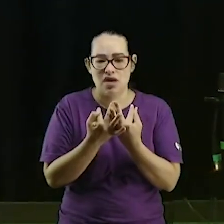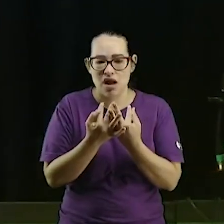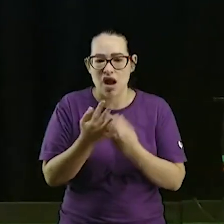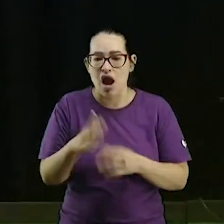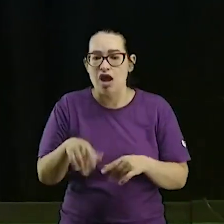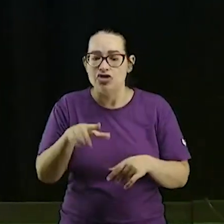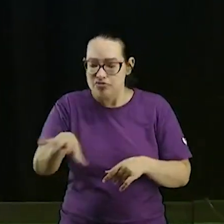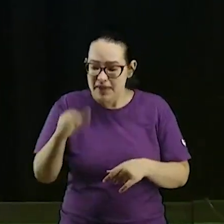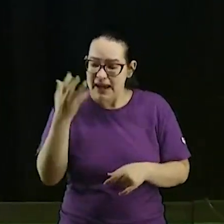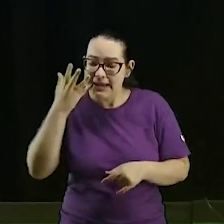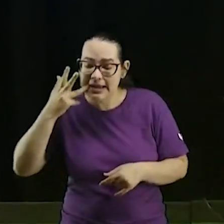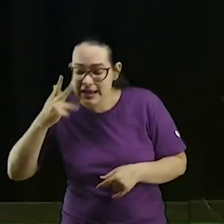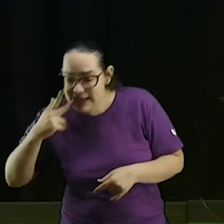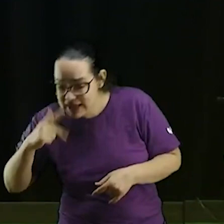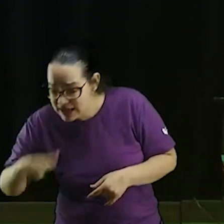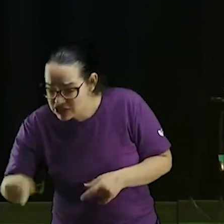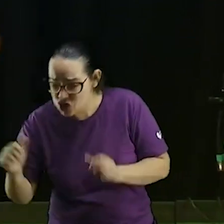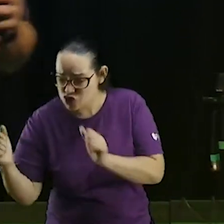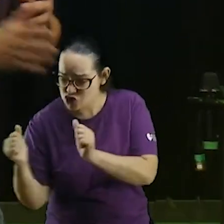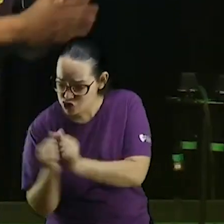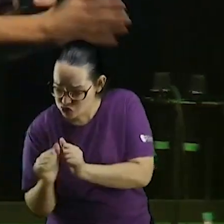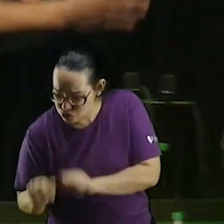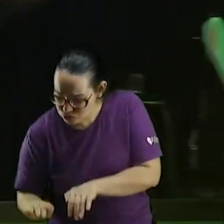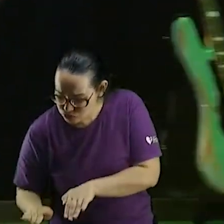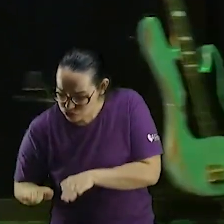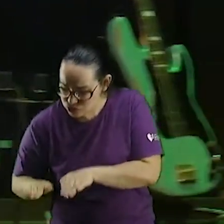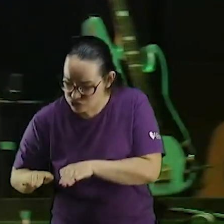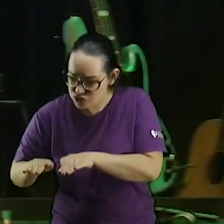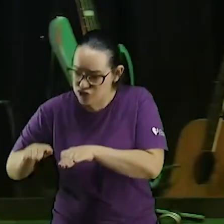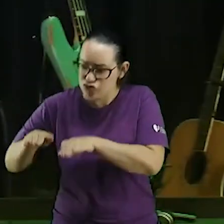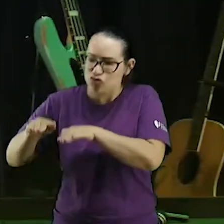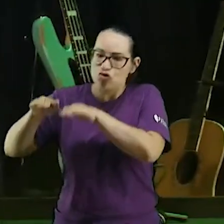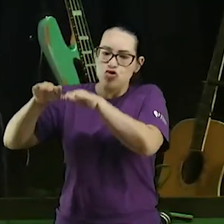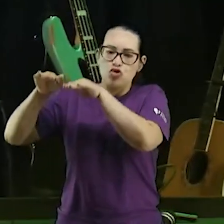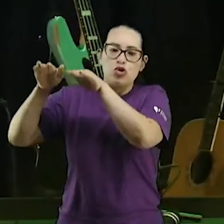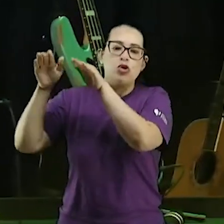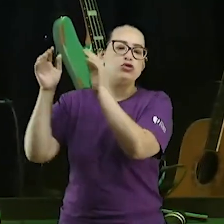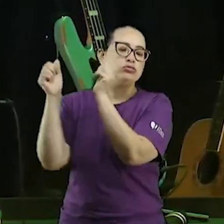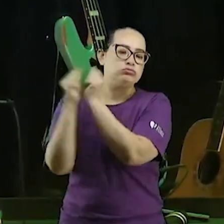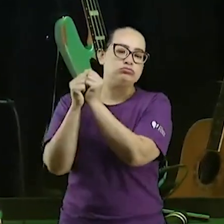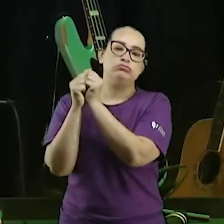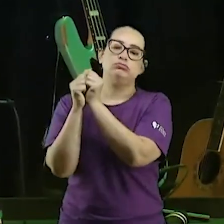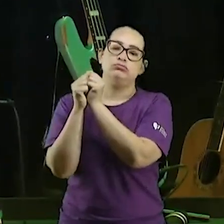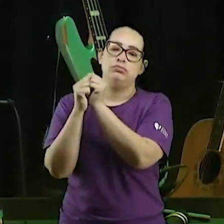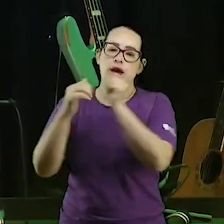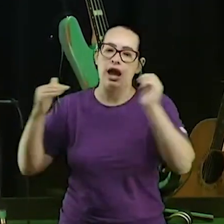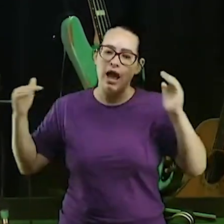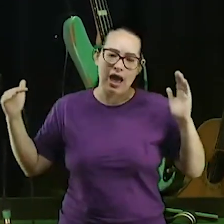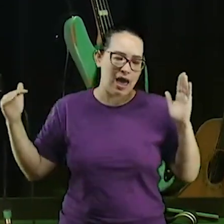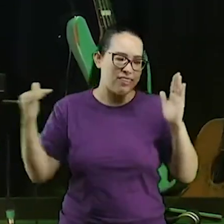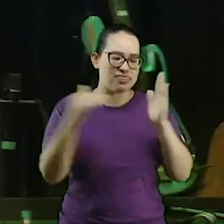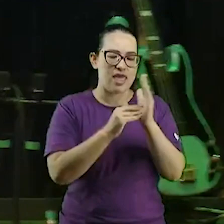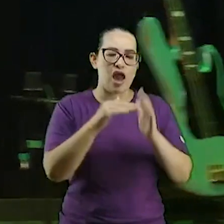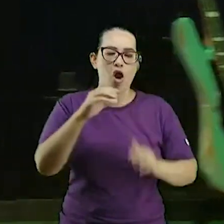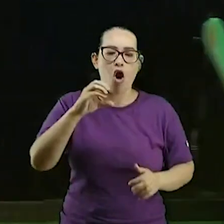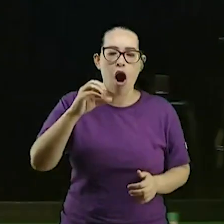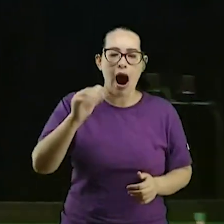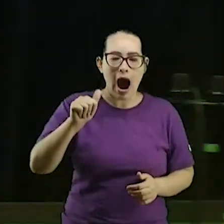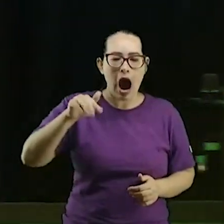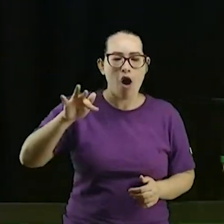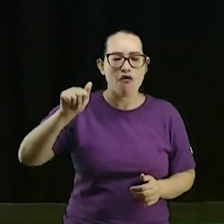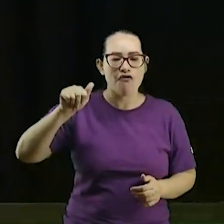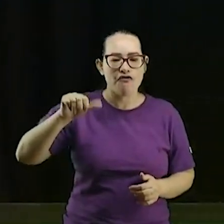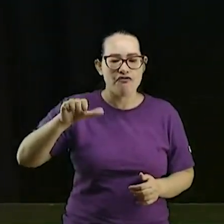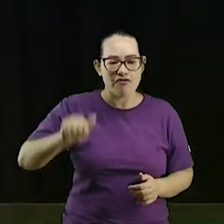no Talmudim Kids e vai caminhar e vai fazer uma jornada com ela até o Alfiômica passando também até pelo cá entre